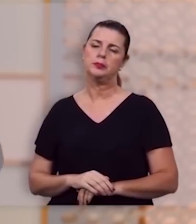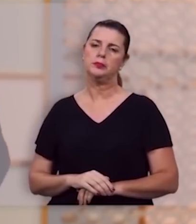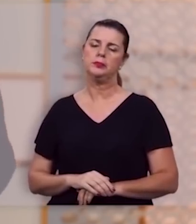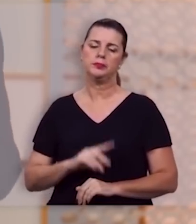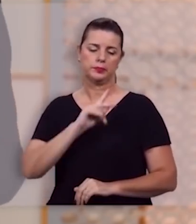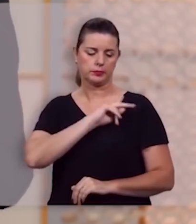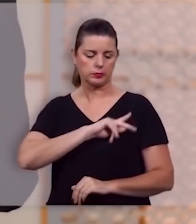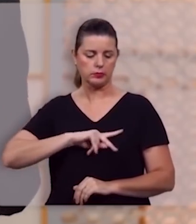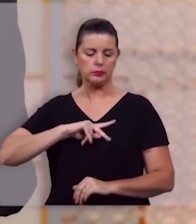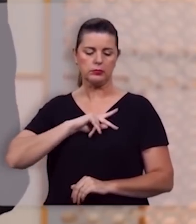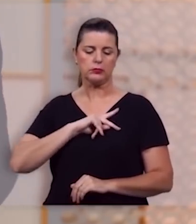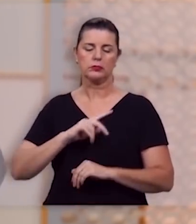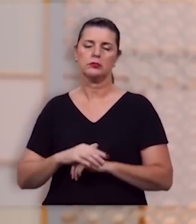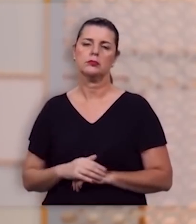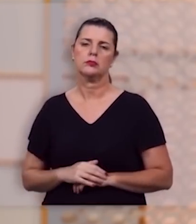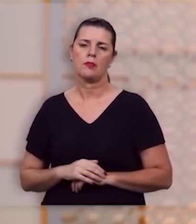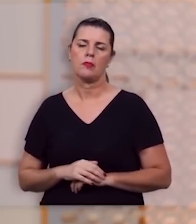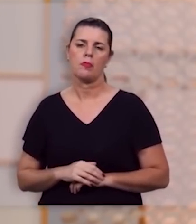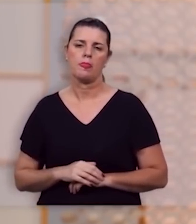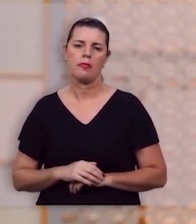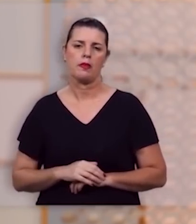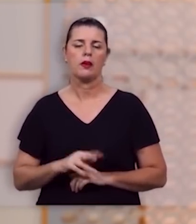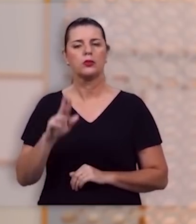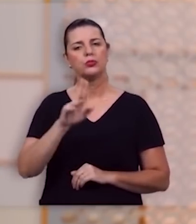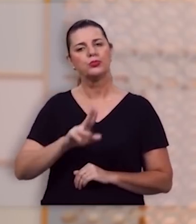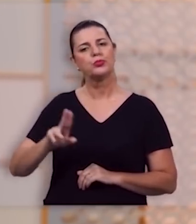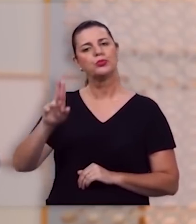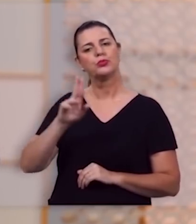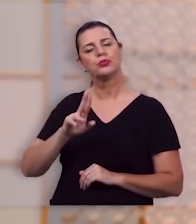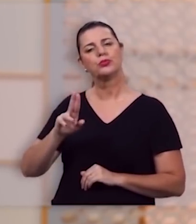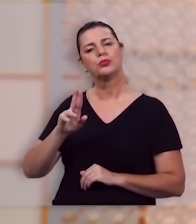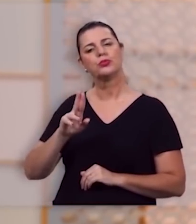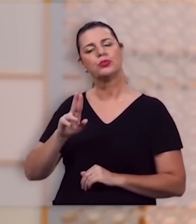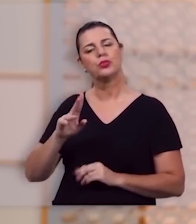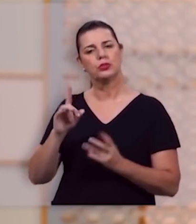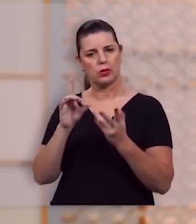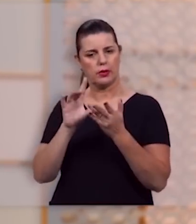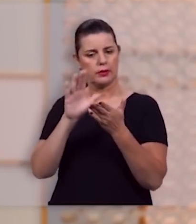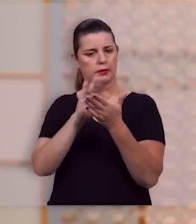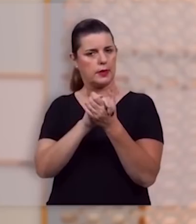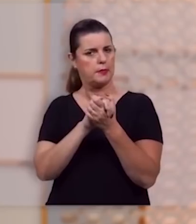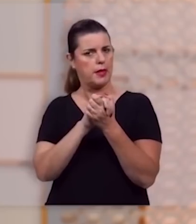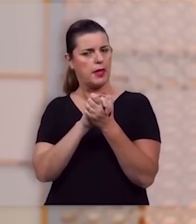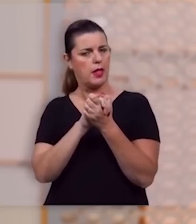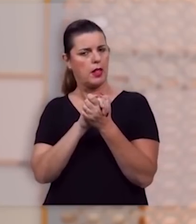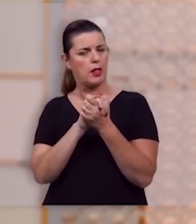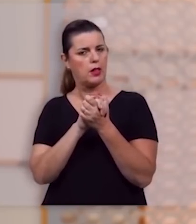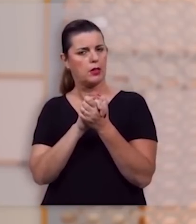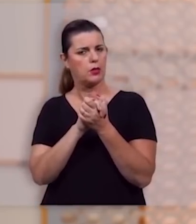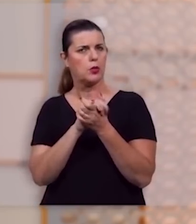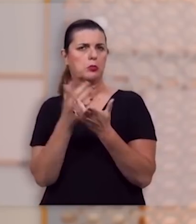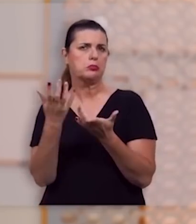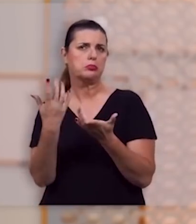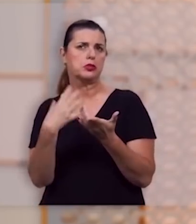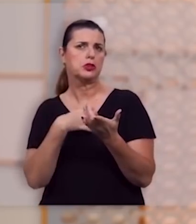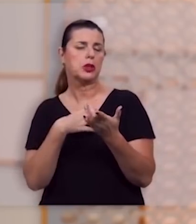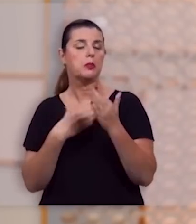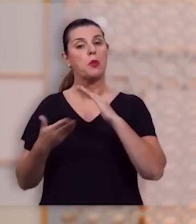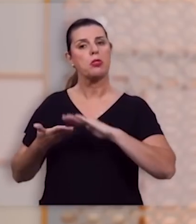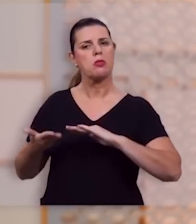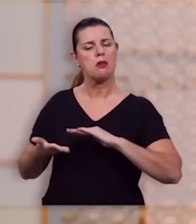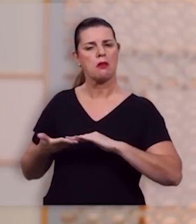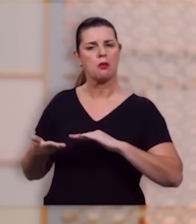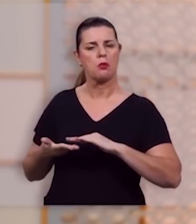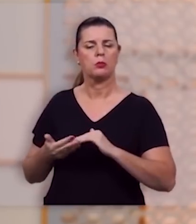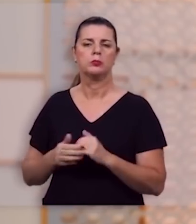paulo vai usar a questão conjugal como um tipo como um modelo